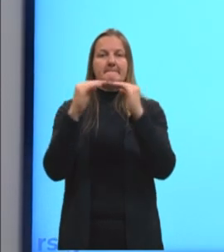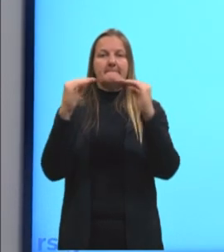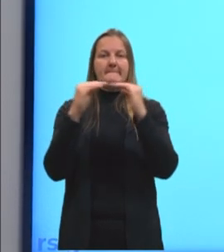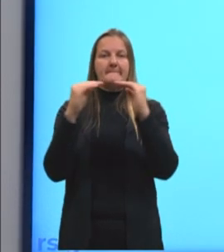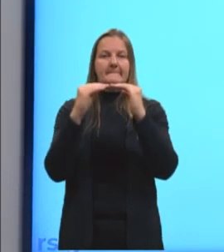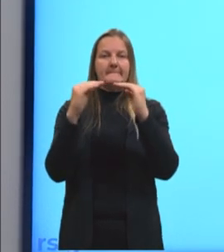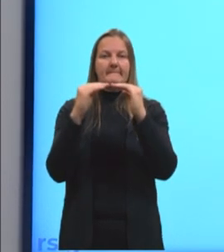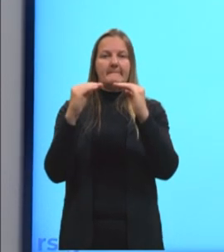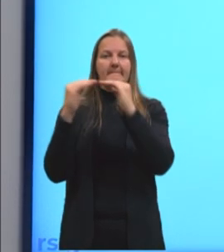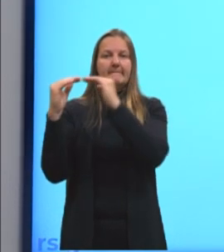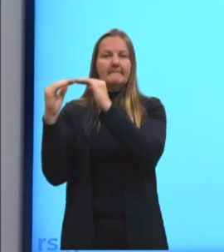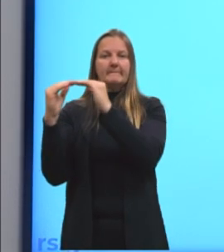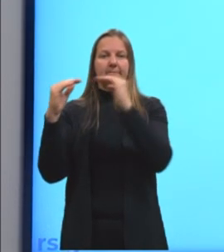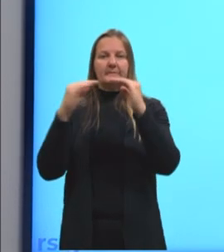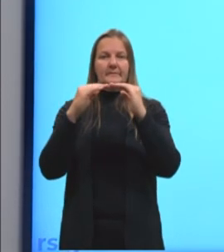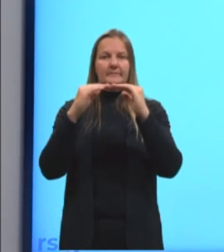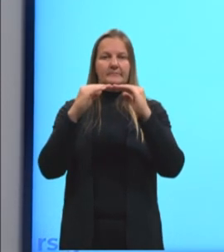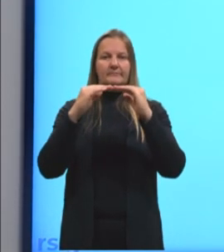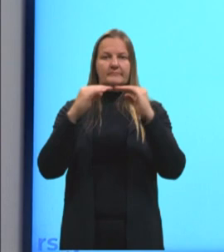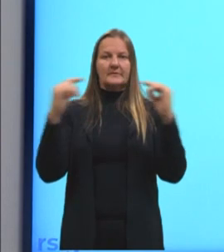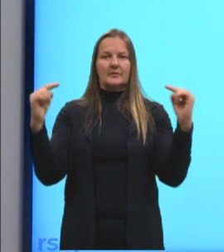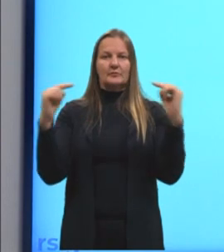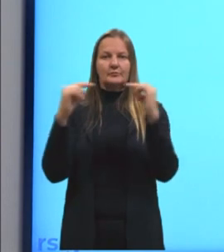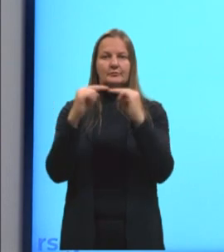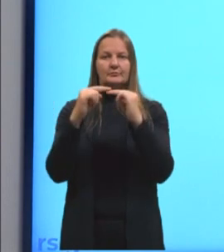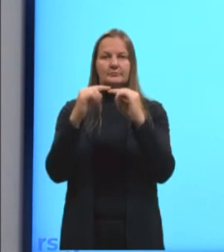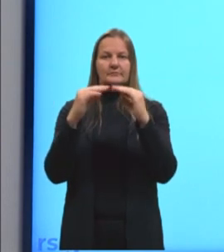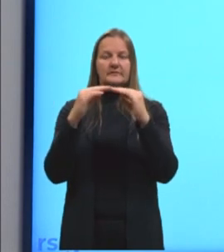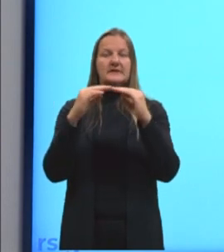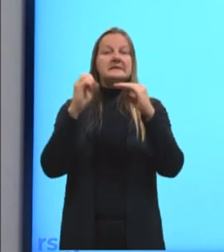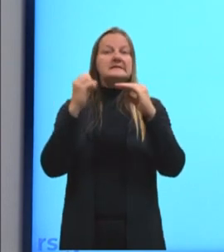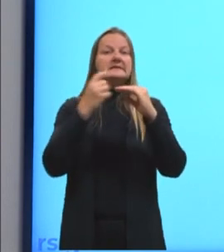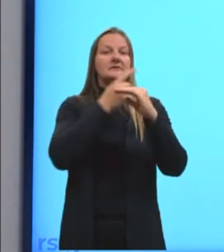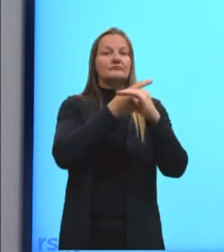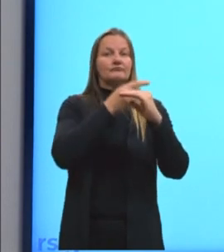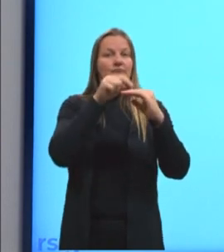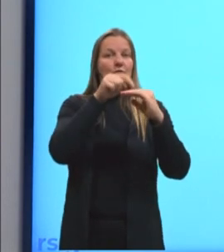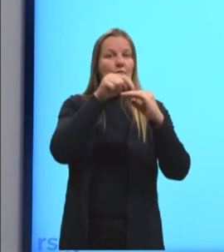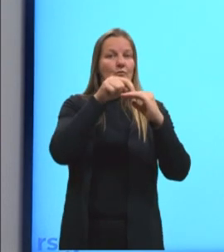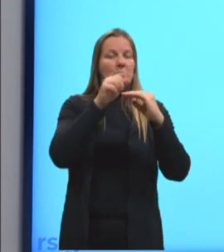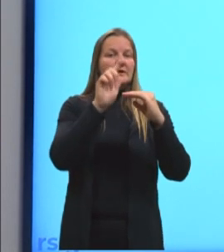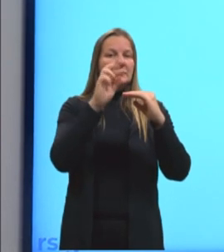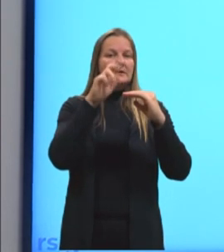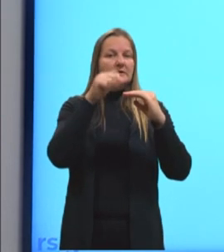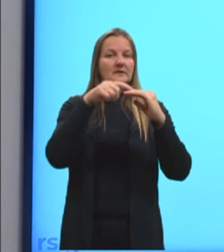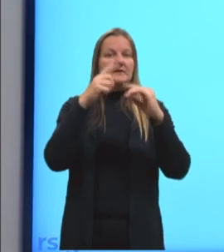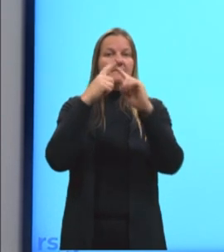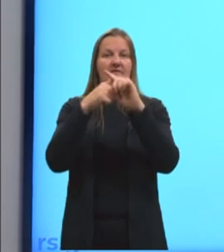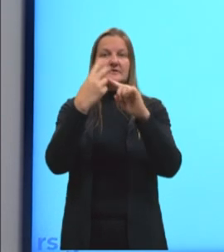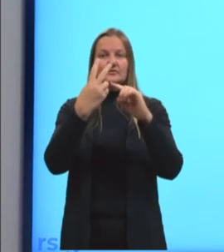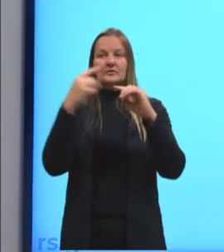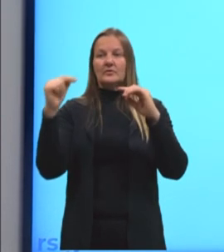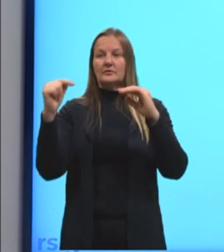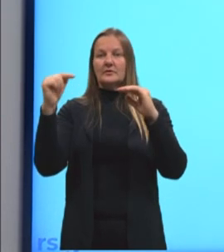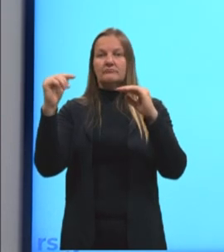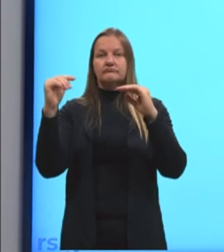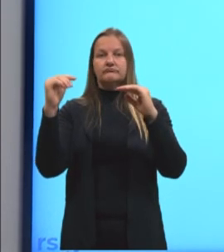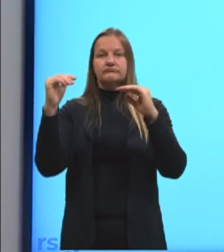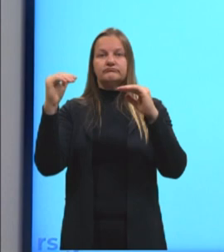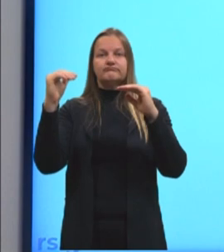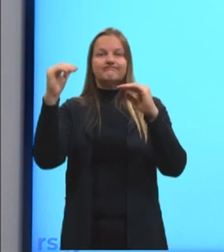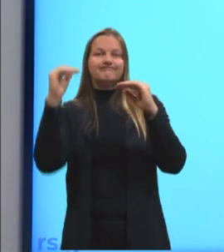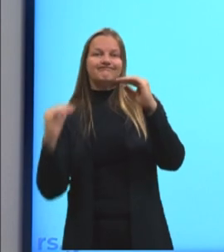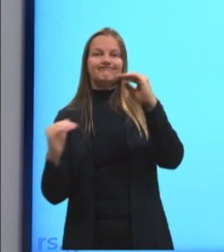diretamente proporcional. Agora, quando uma das grandezas eu multiplico por dois, mas a outra está sendo